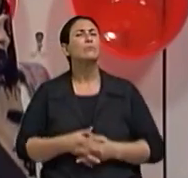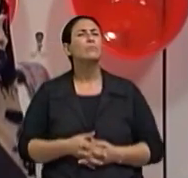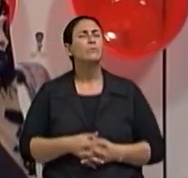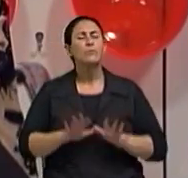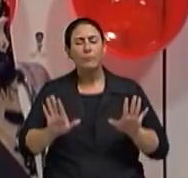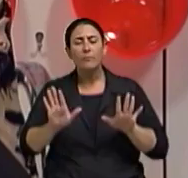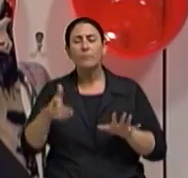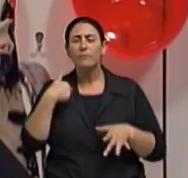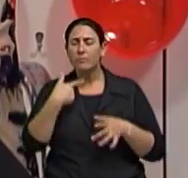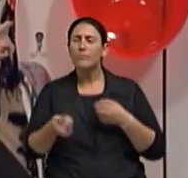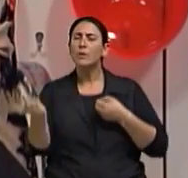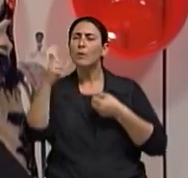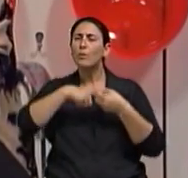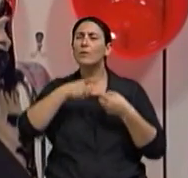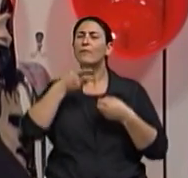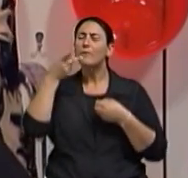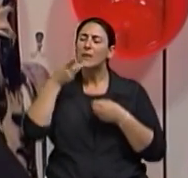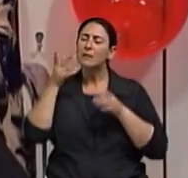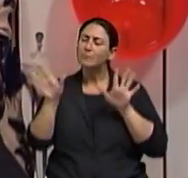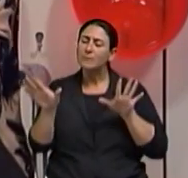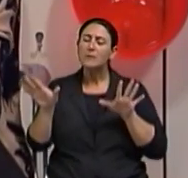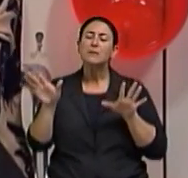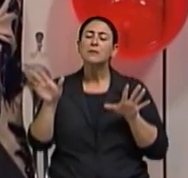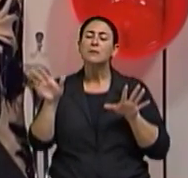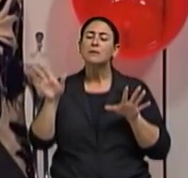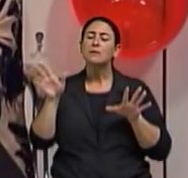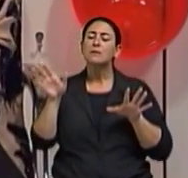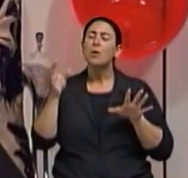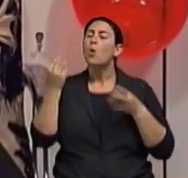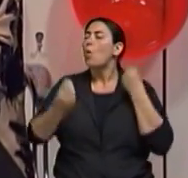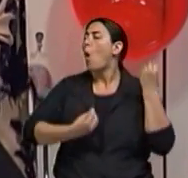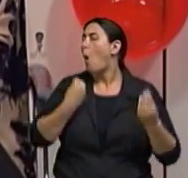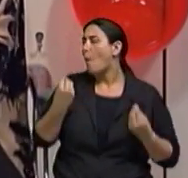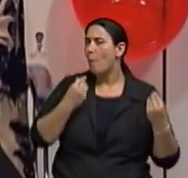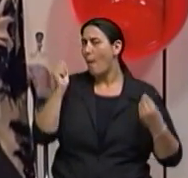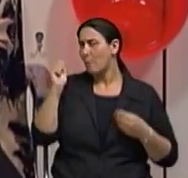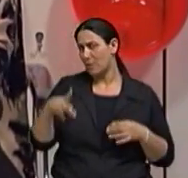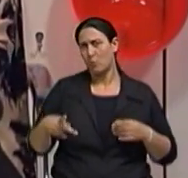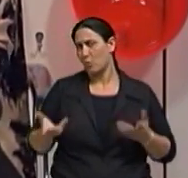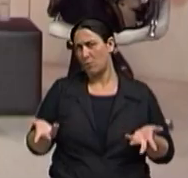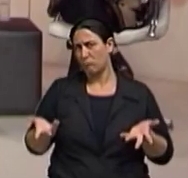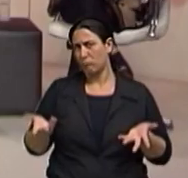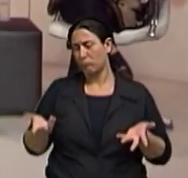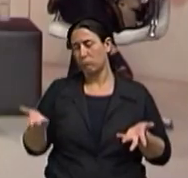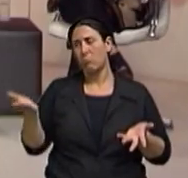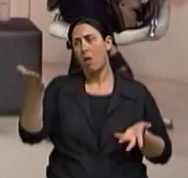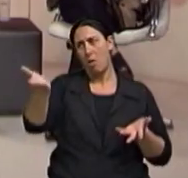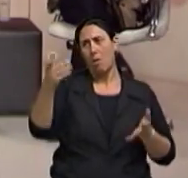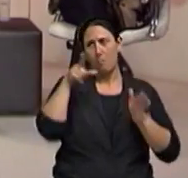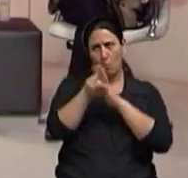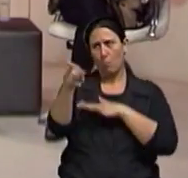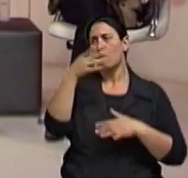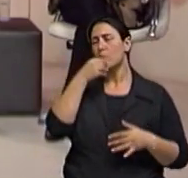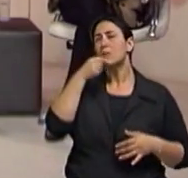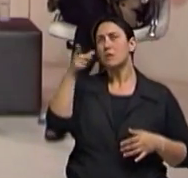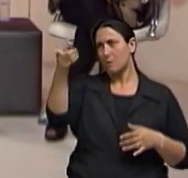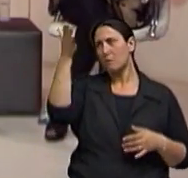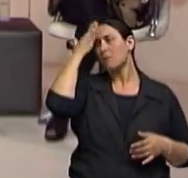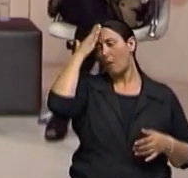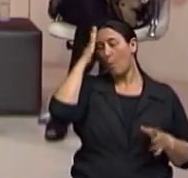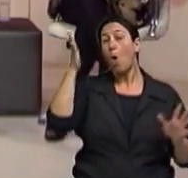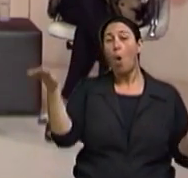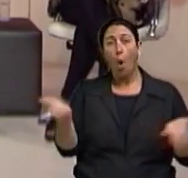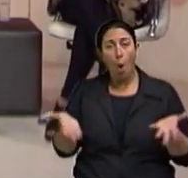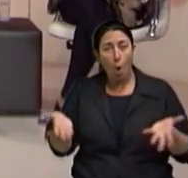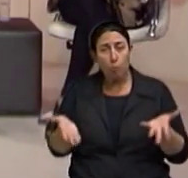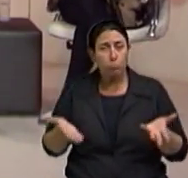de novo a nossa fala para 2050. 2050, as aposentadorias. A gente já sabe, né, Alfredo, que hoje em dia já é